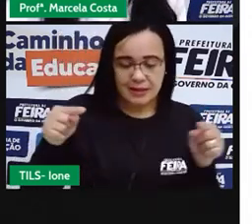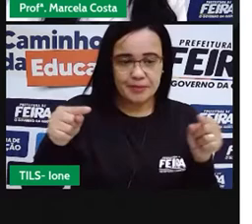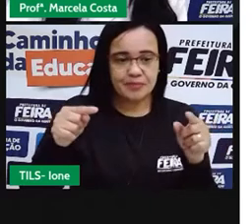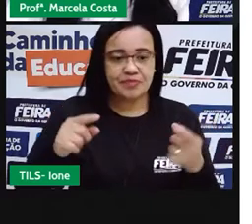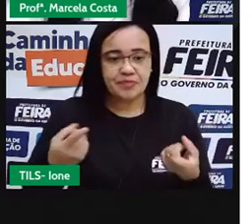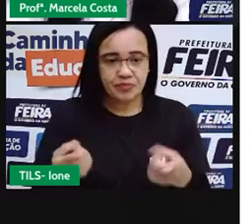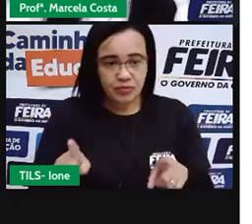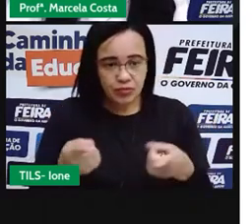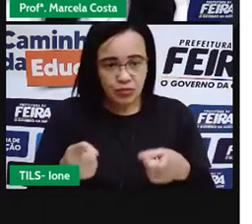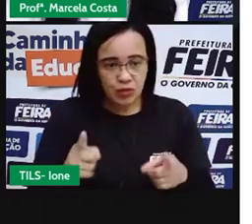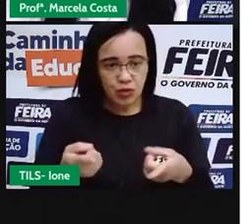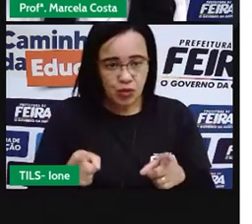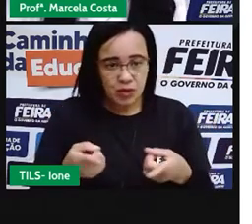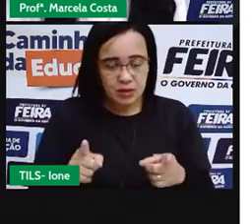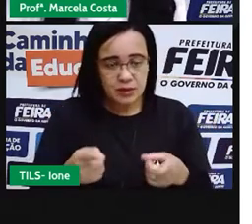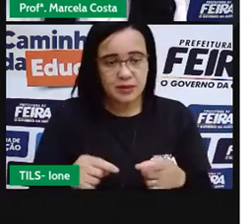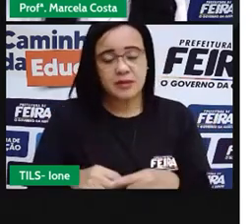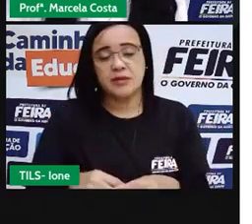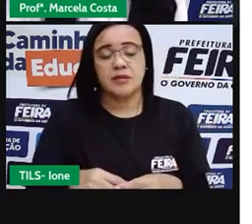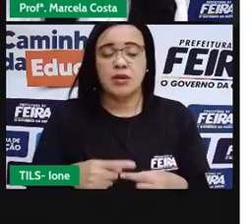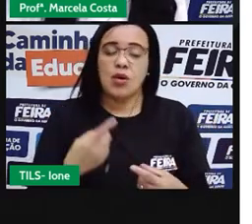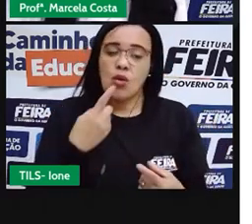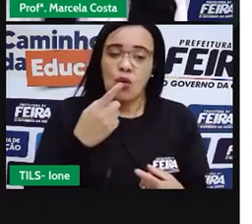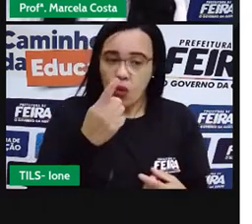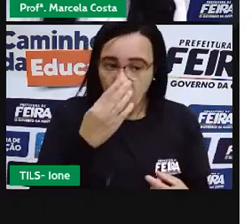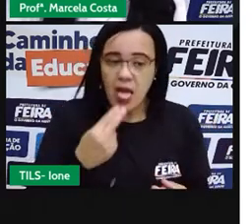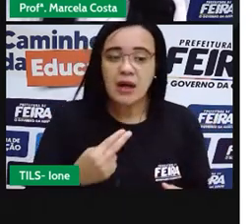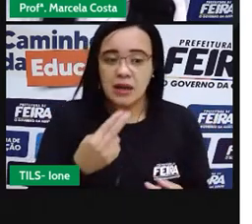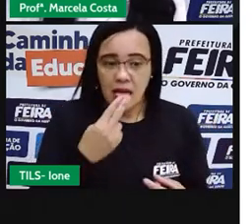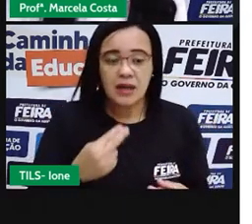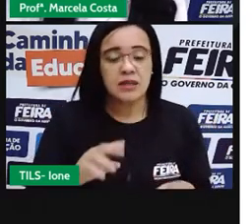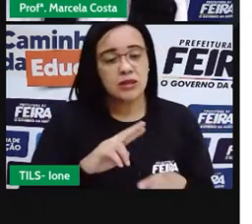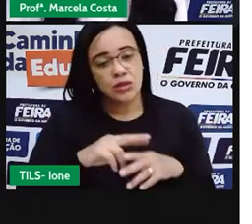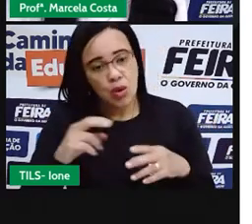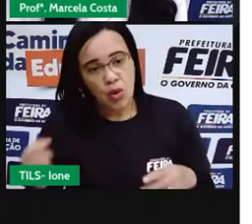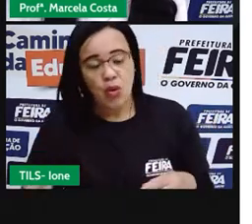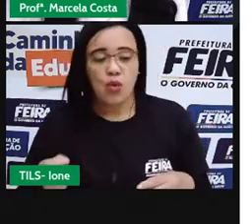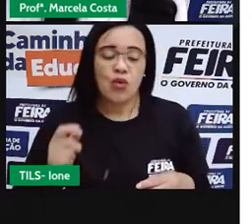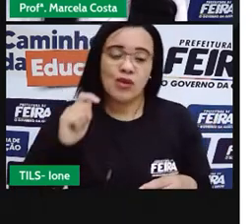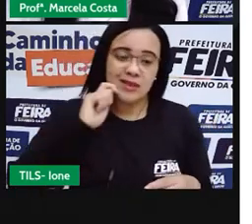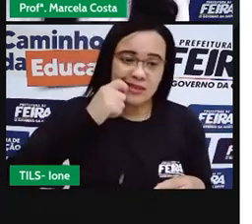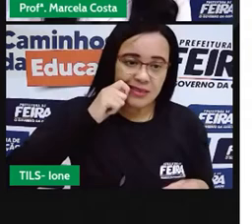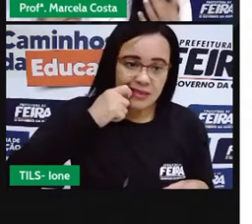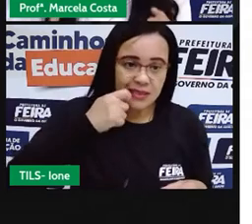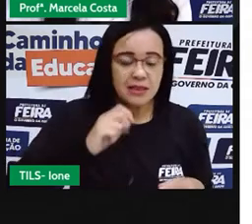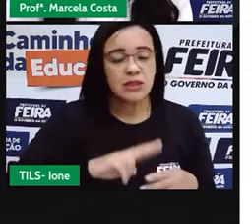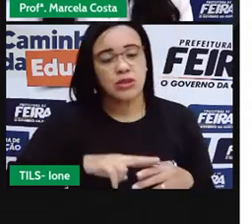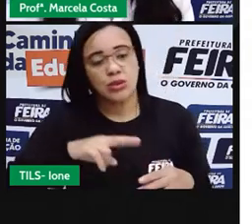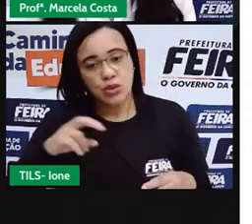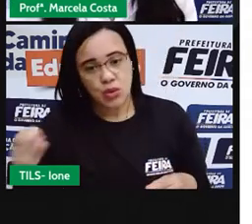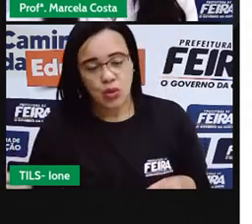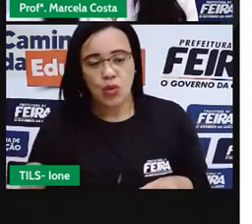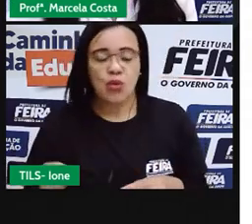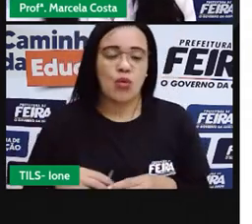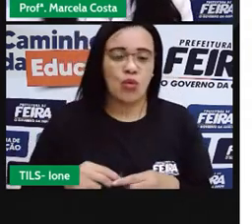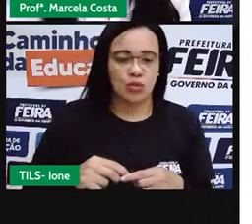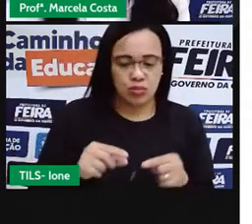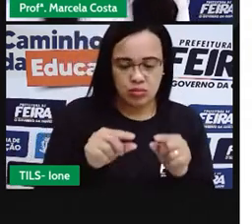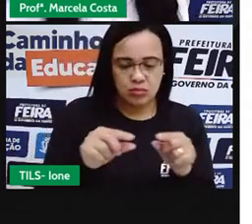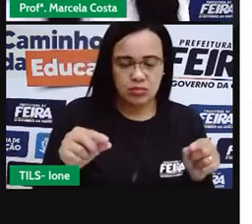canudos pode usar palitos de dente ou gravetos tá certo? vamos lá